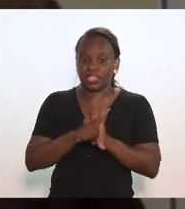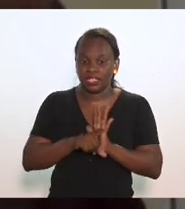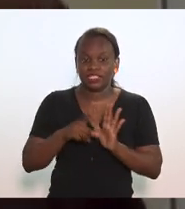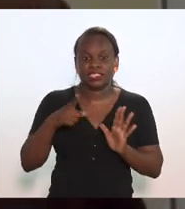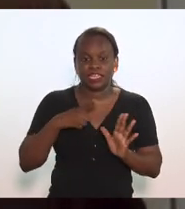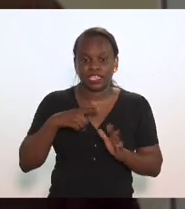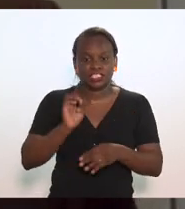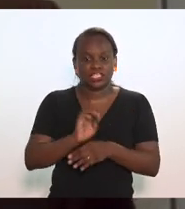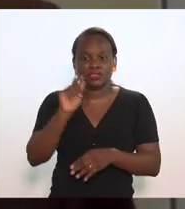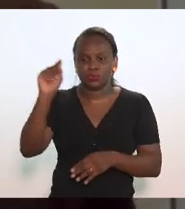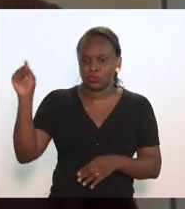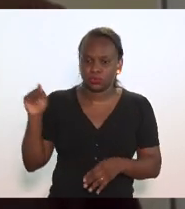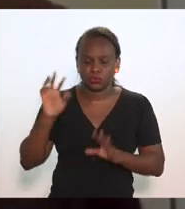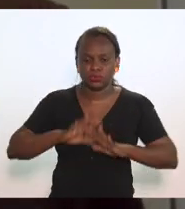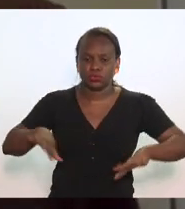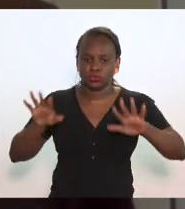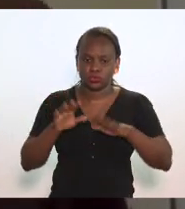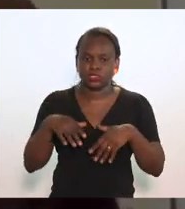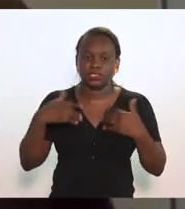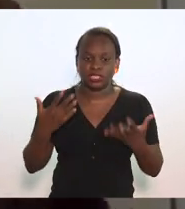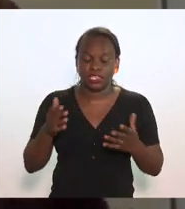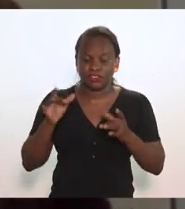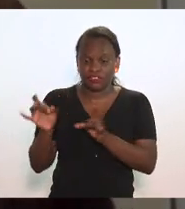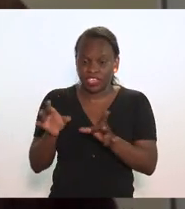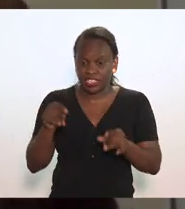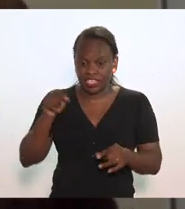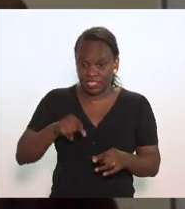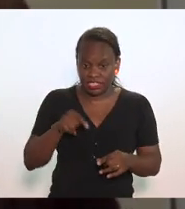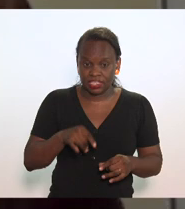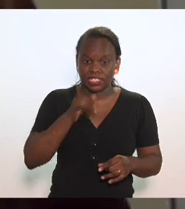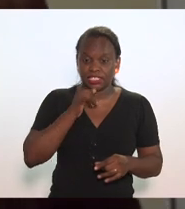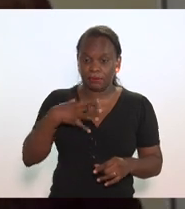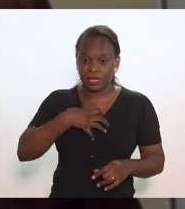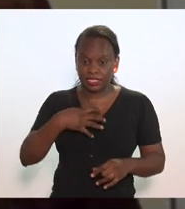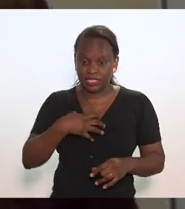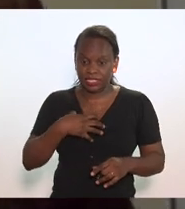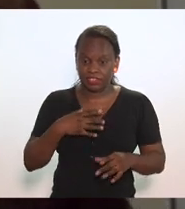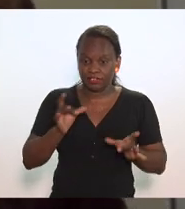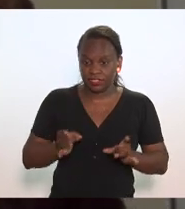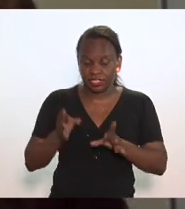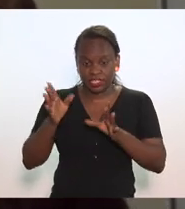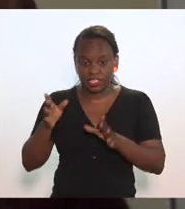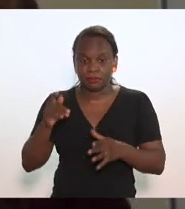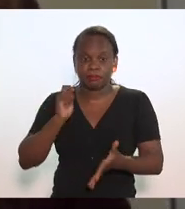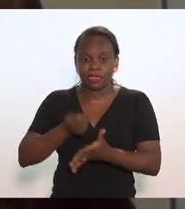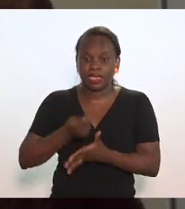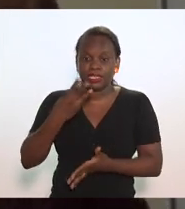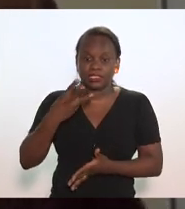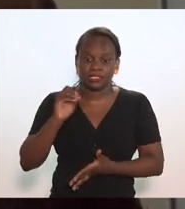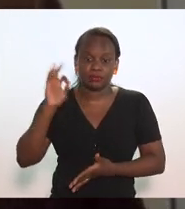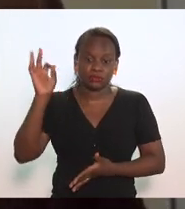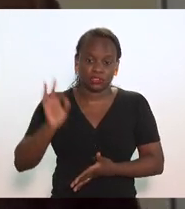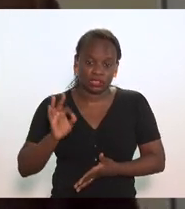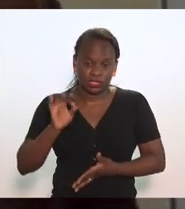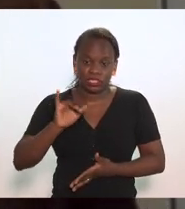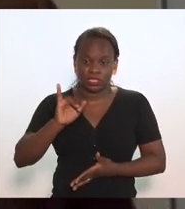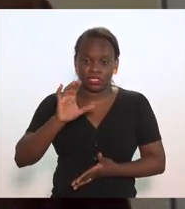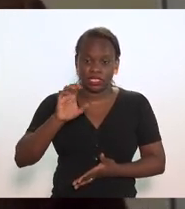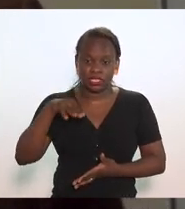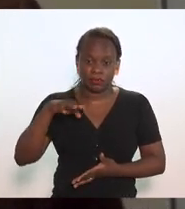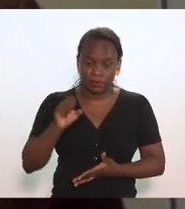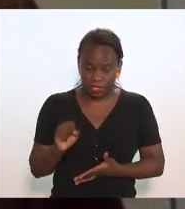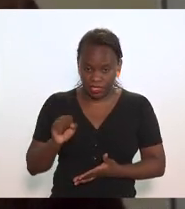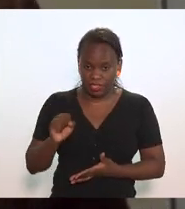em quase todos os estados. Então, muitas vezes, o moinho daqui para vender, por exemplo, para a Bahia, a gente paga 30% de ICMS de